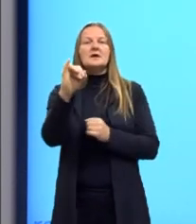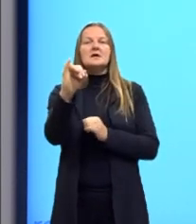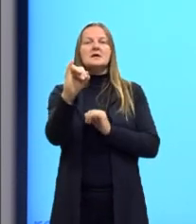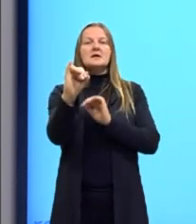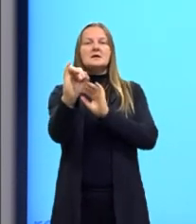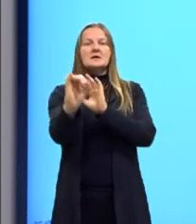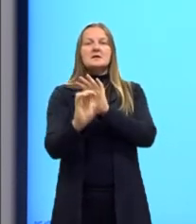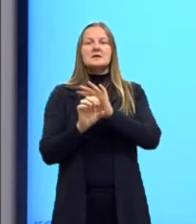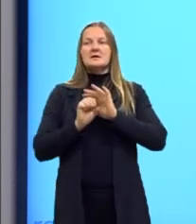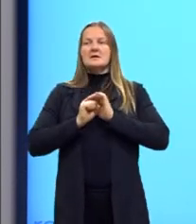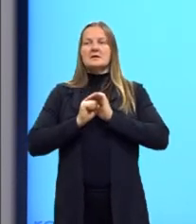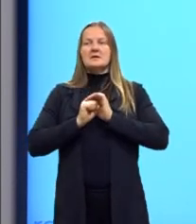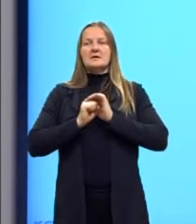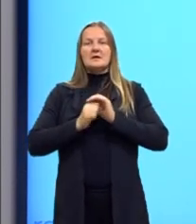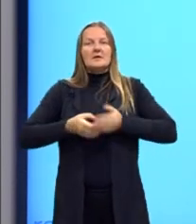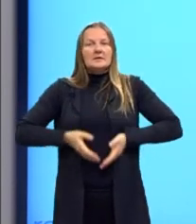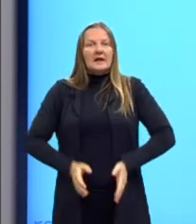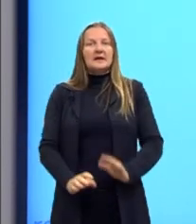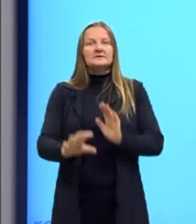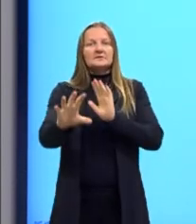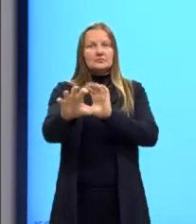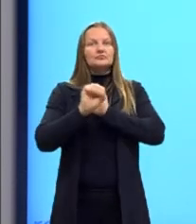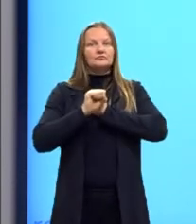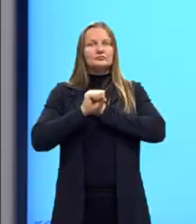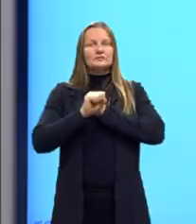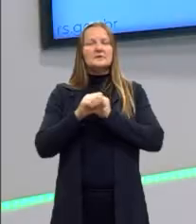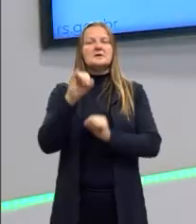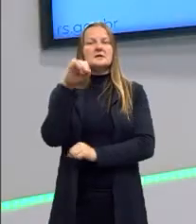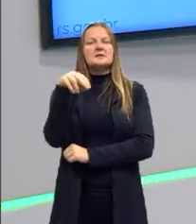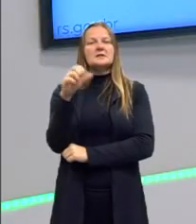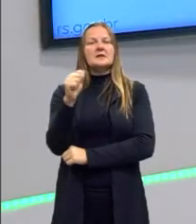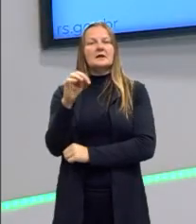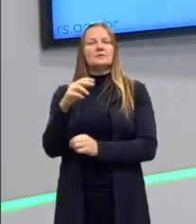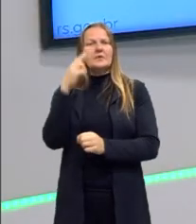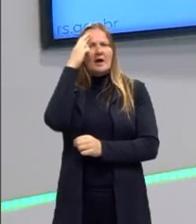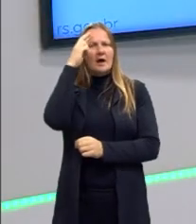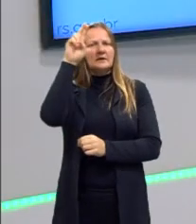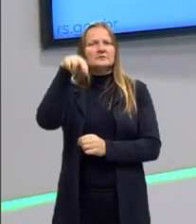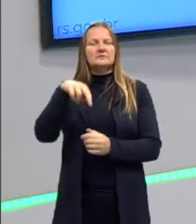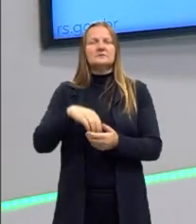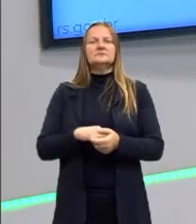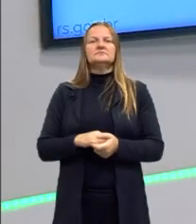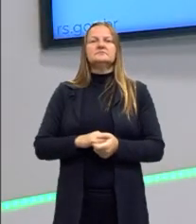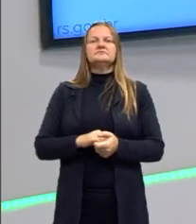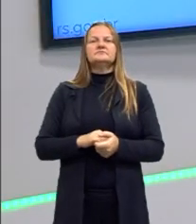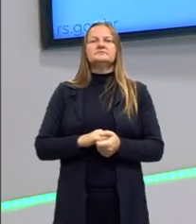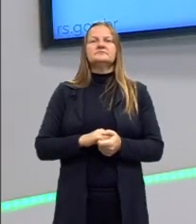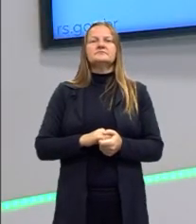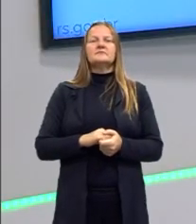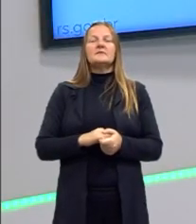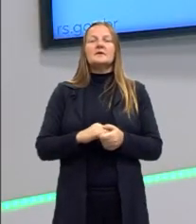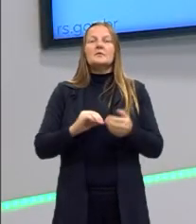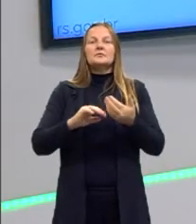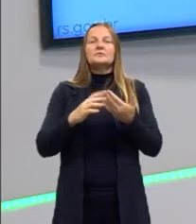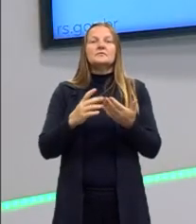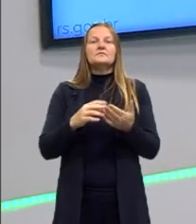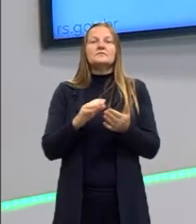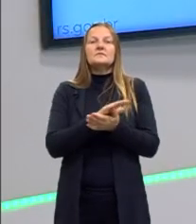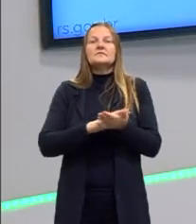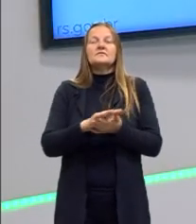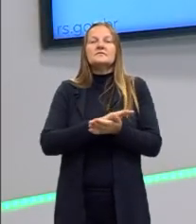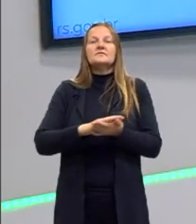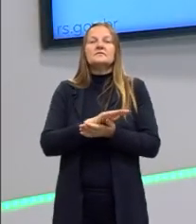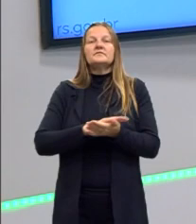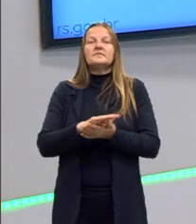nascemos com o conhecimento, que o conhecimento é proporcionado pela razão, pela racionalidade, e a razão pode conhecer tudo.